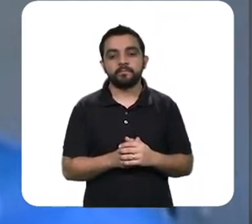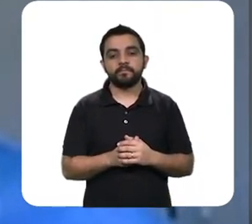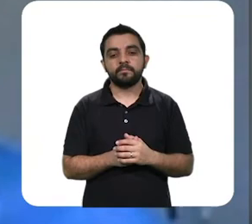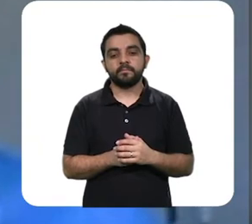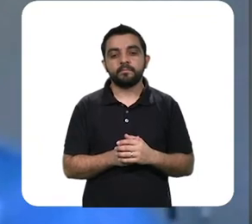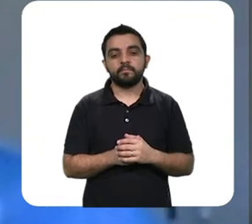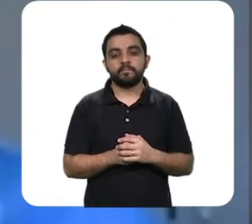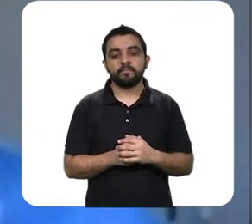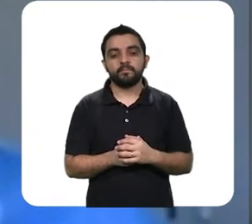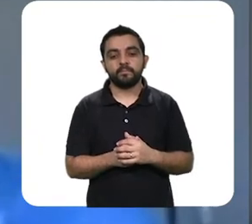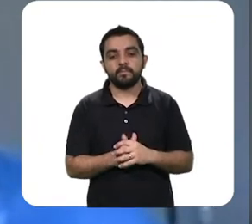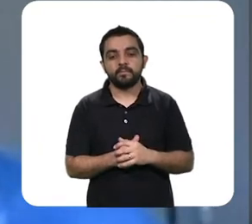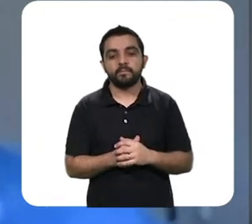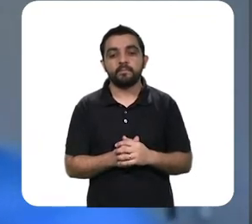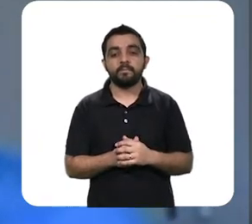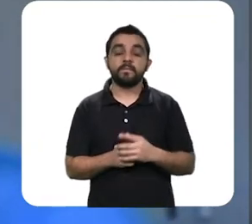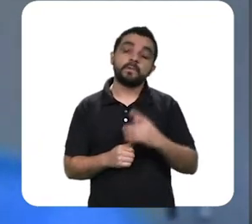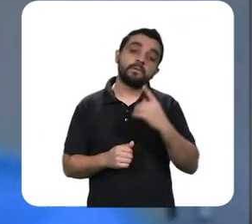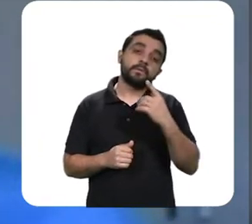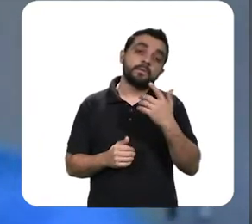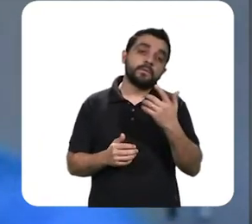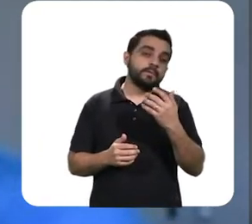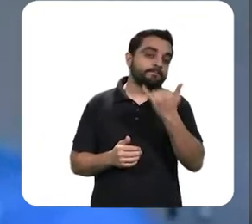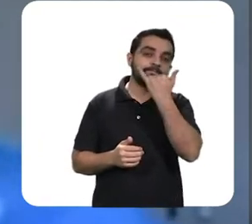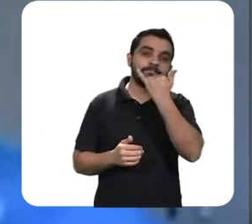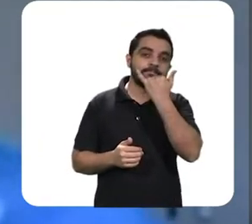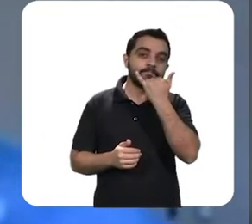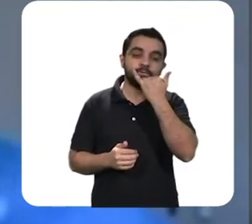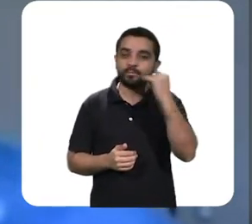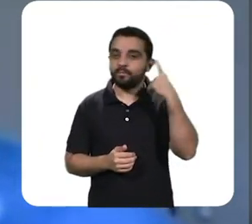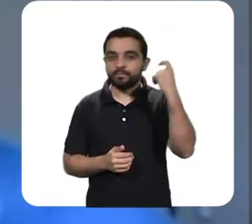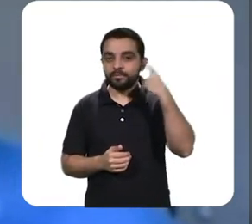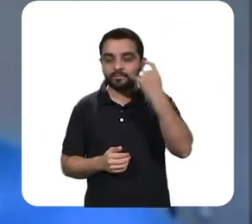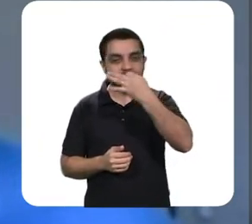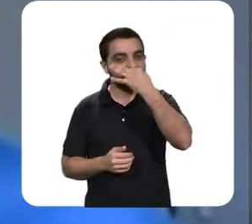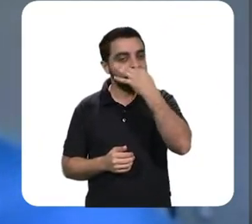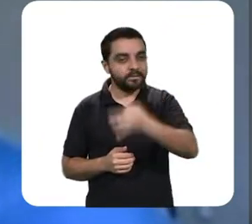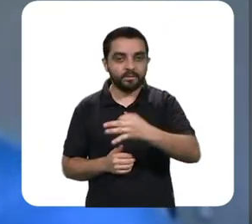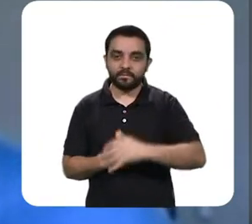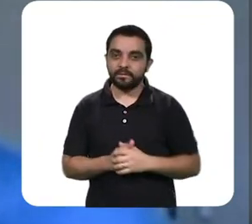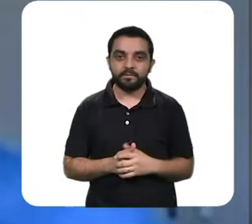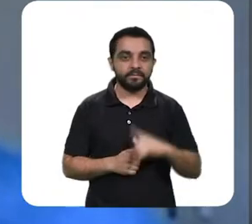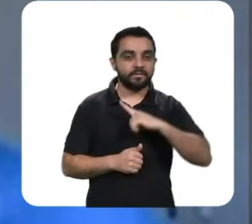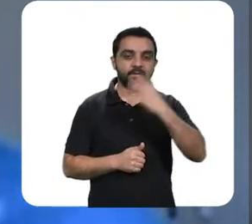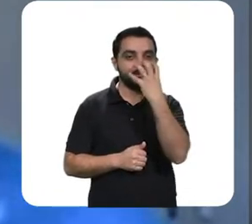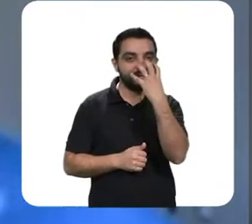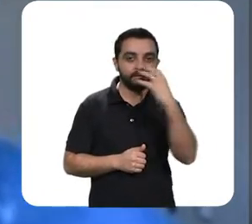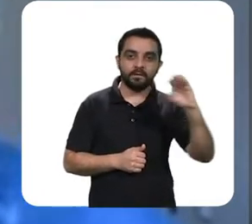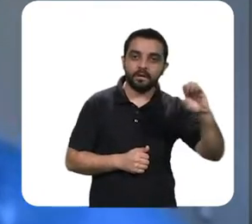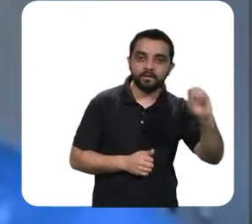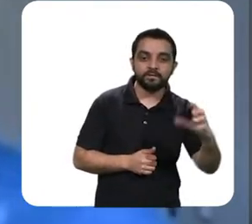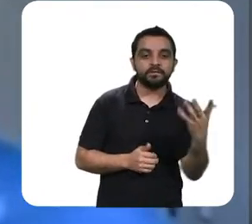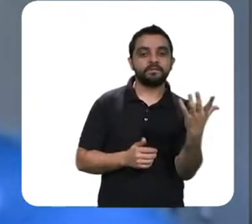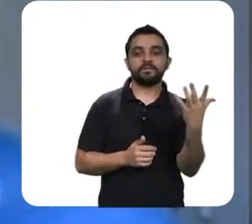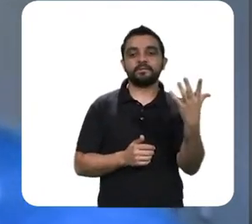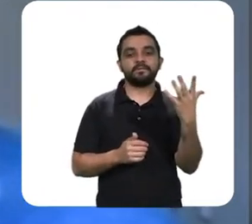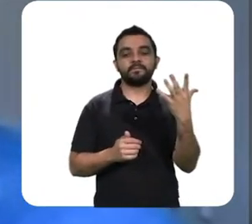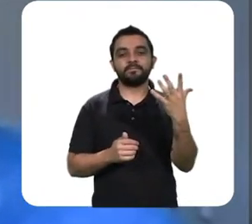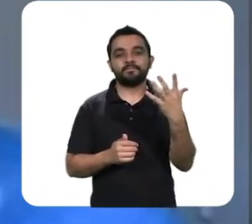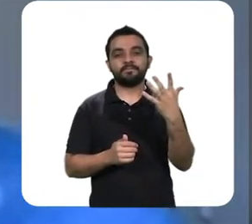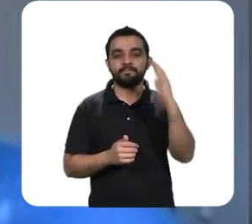por isso a ideia de trazer os veículos para essa conversa, para soltar um momento e ver se a gente consegue fazer uma paralela,